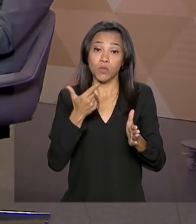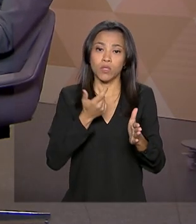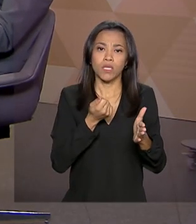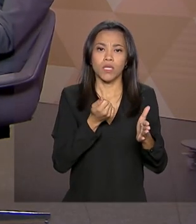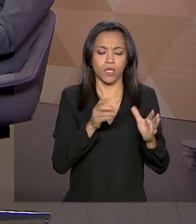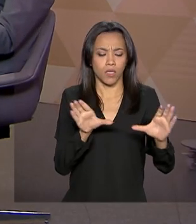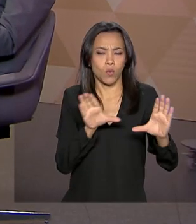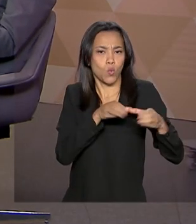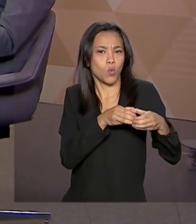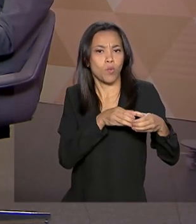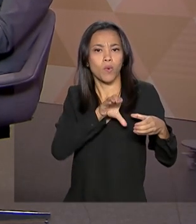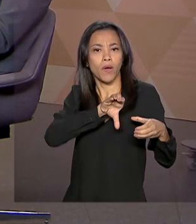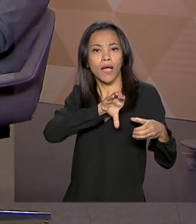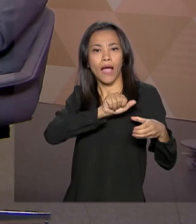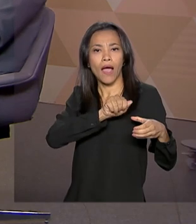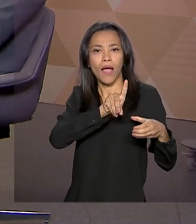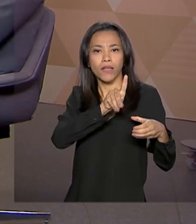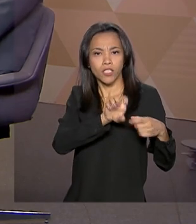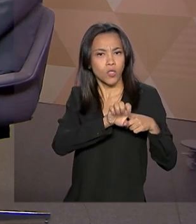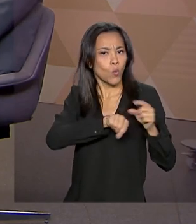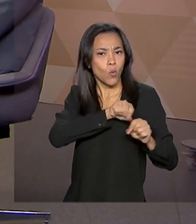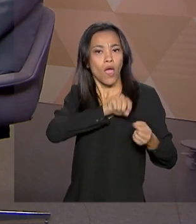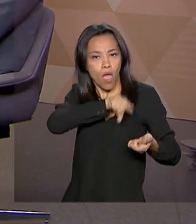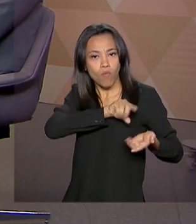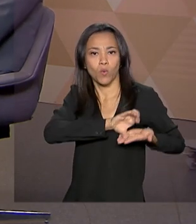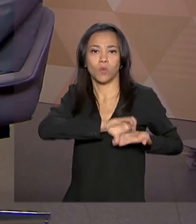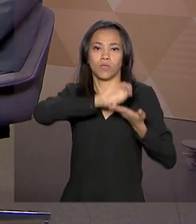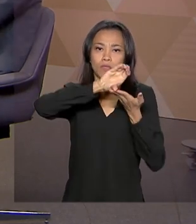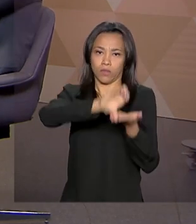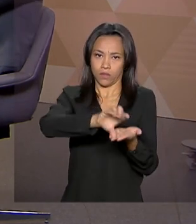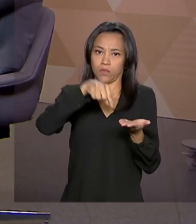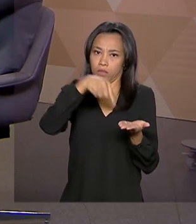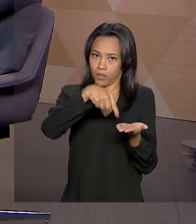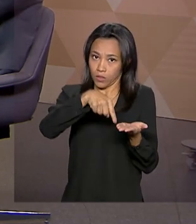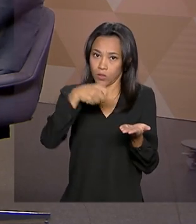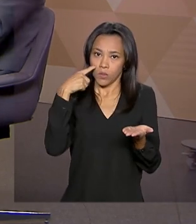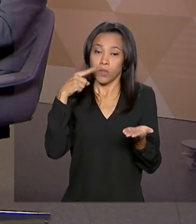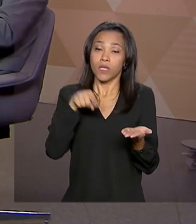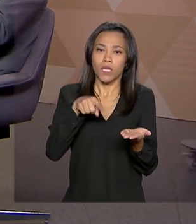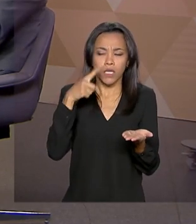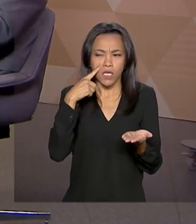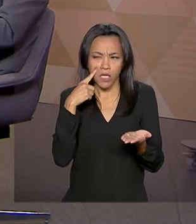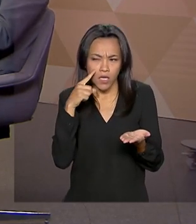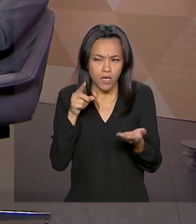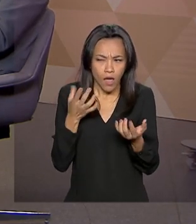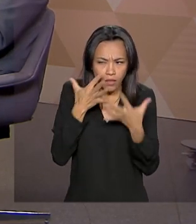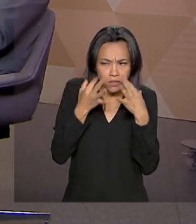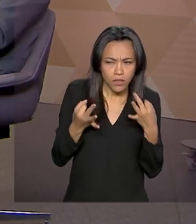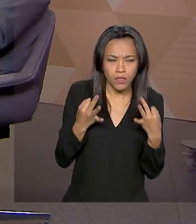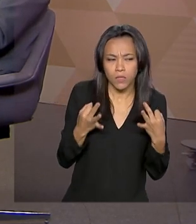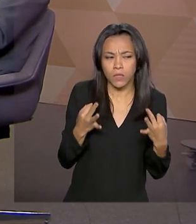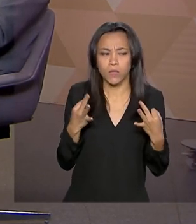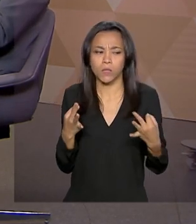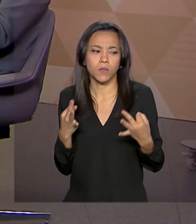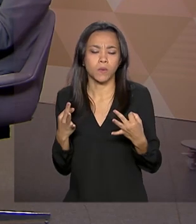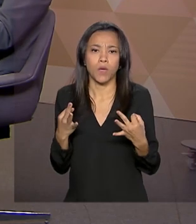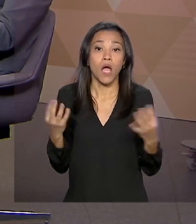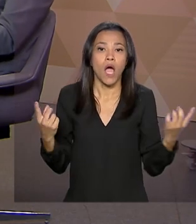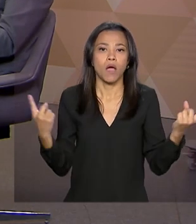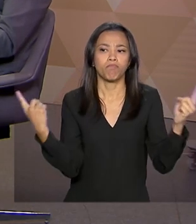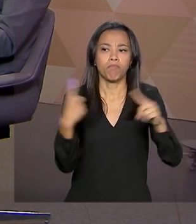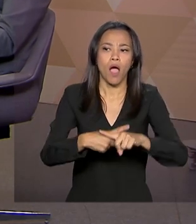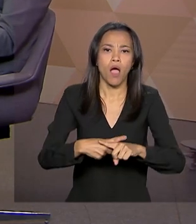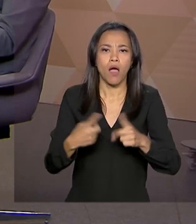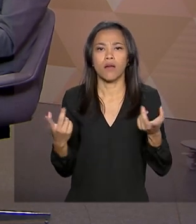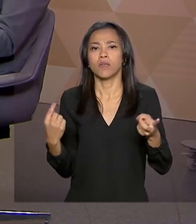o Conselho Administrativo de Defesa Econômica, que cuida de concorrência, Carta de Combate a Cartel, vem tendo